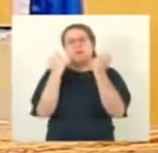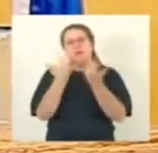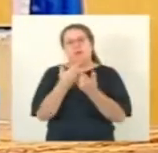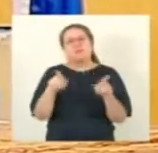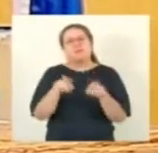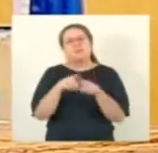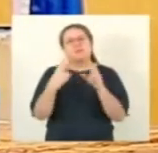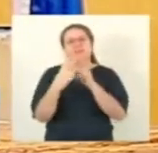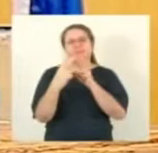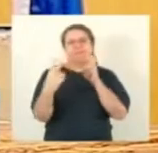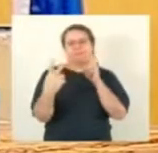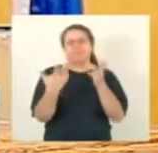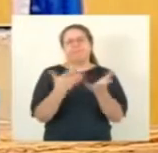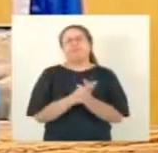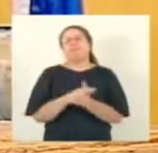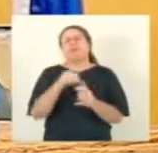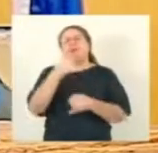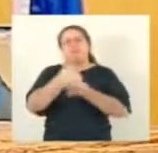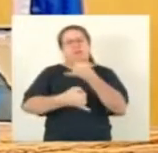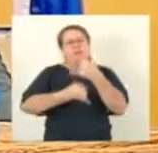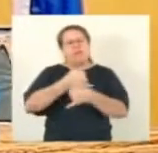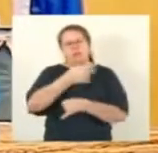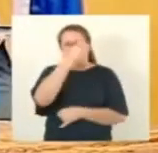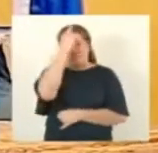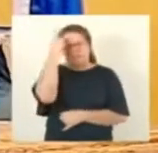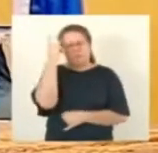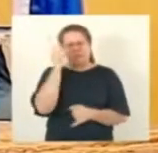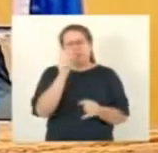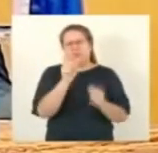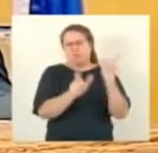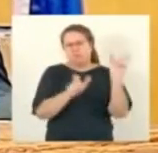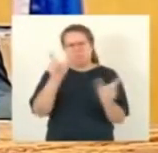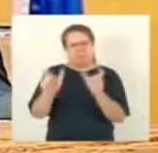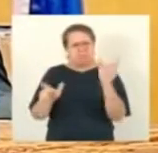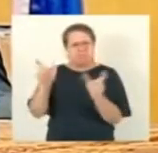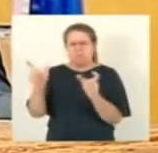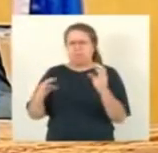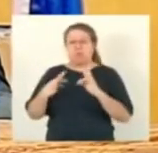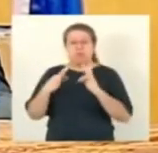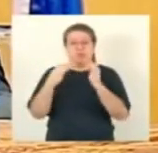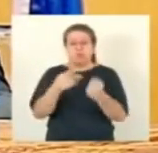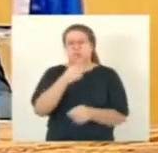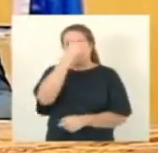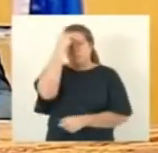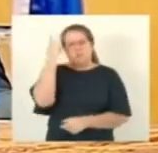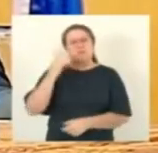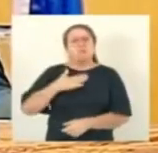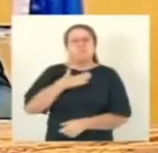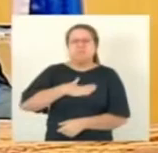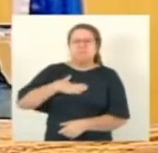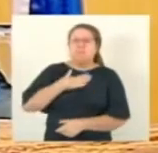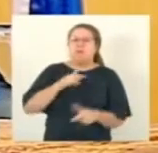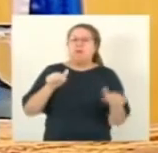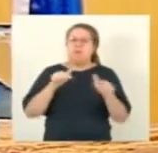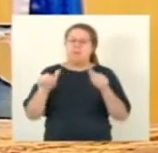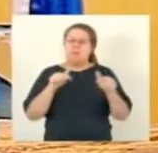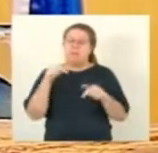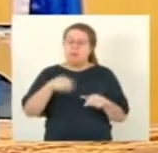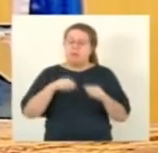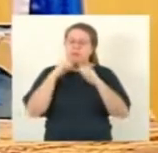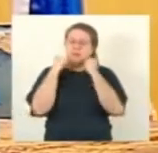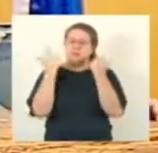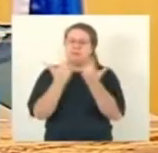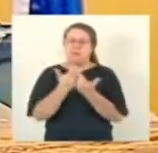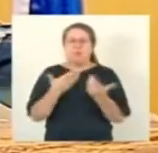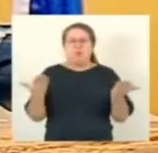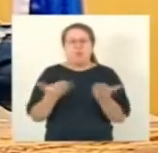os de forma virtual, internautas que nos assistem, também os nossos queridos servidores da Assembleia. Hoje, dia